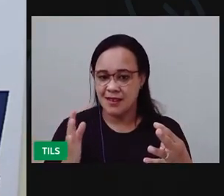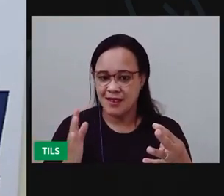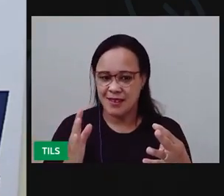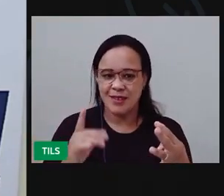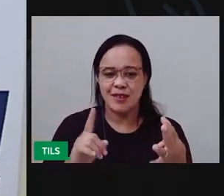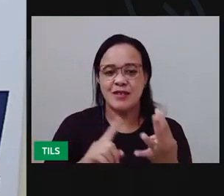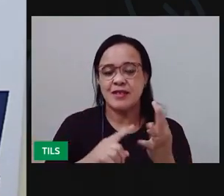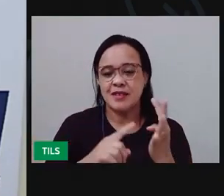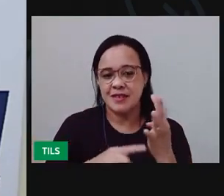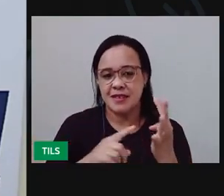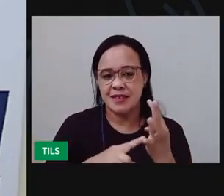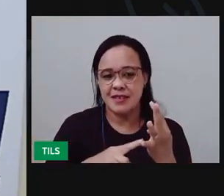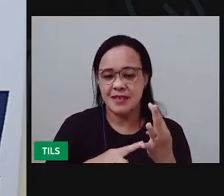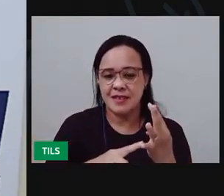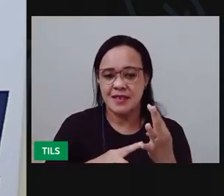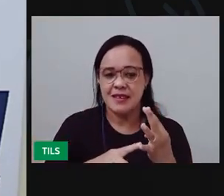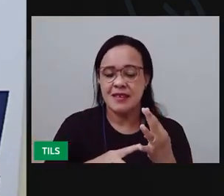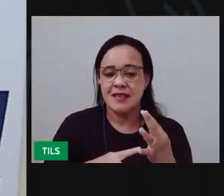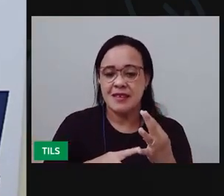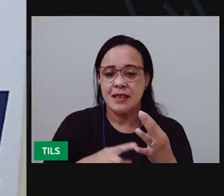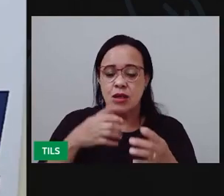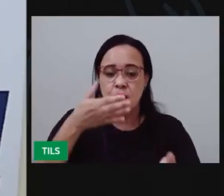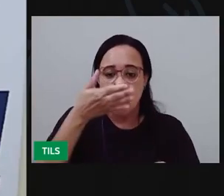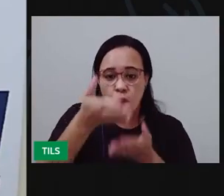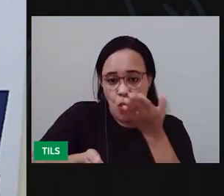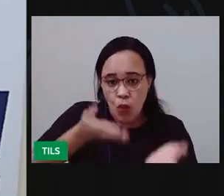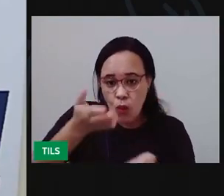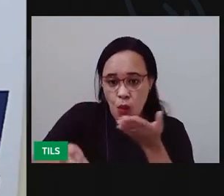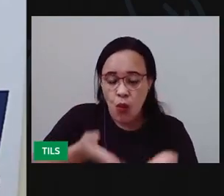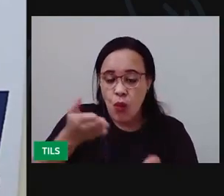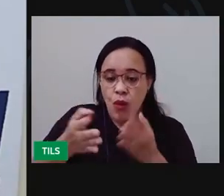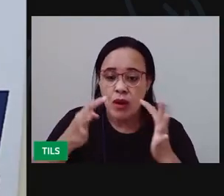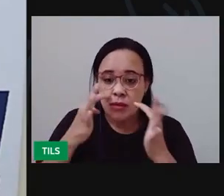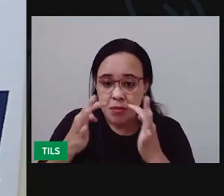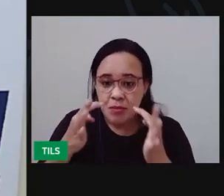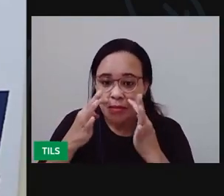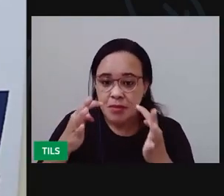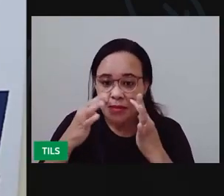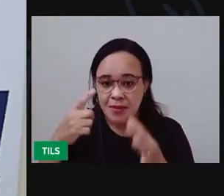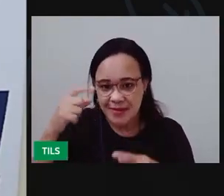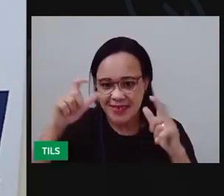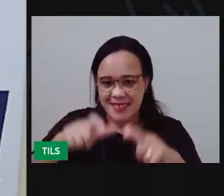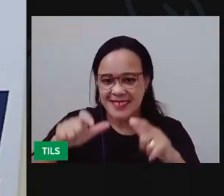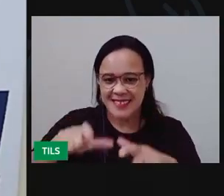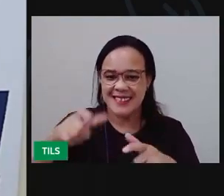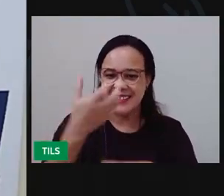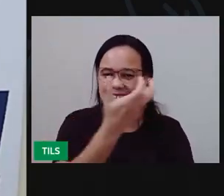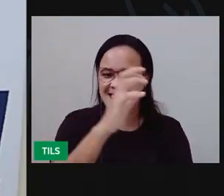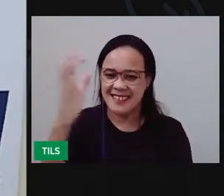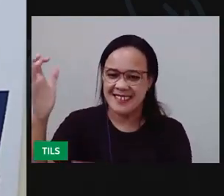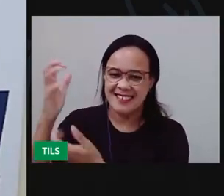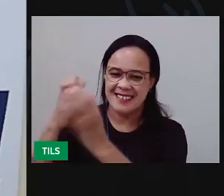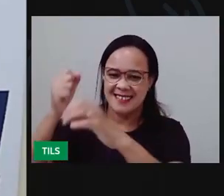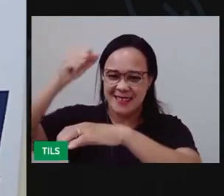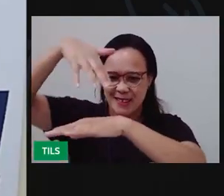E Zelo ao meu ambiente, que a gente já leu aqui em outra aula. Lembra?